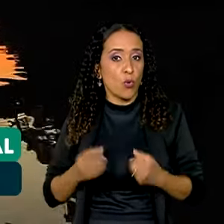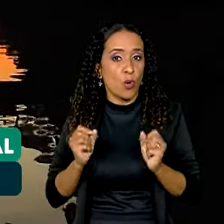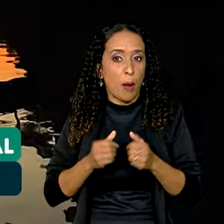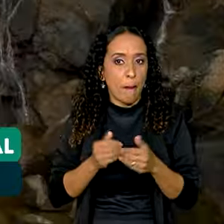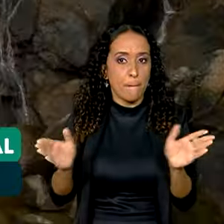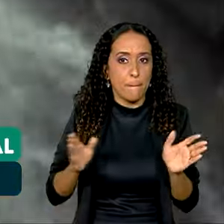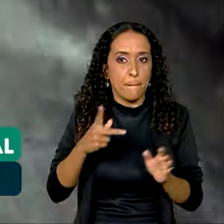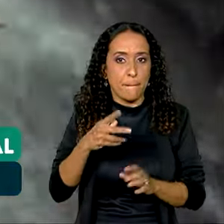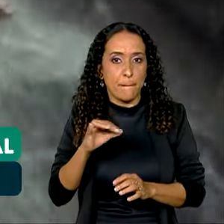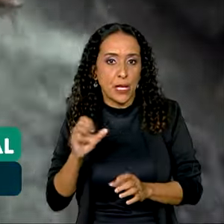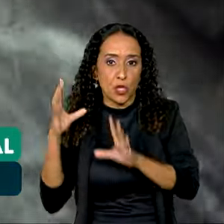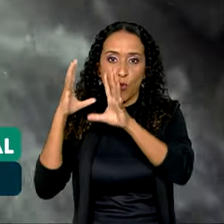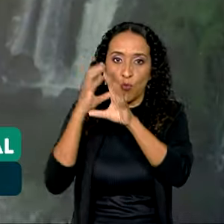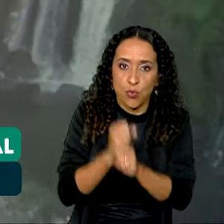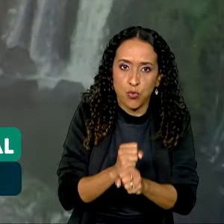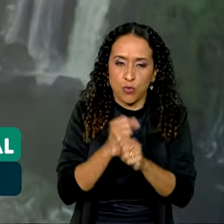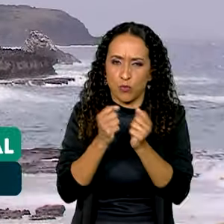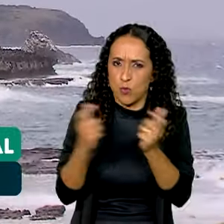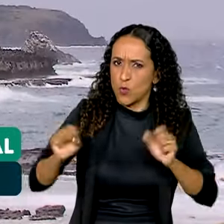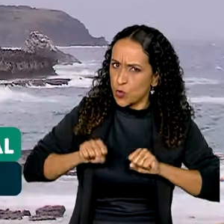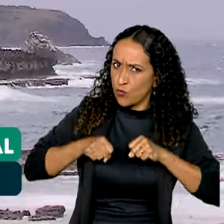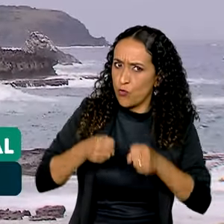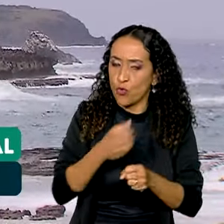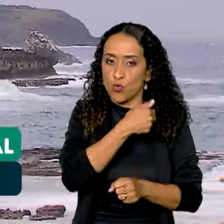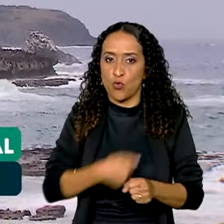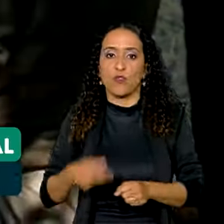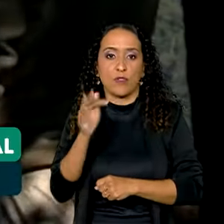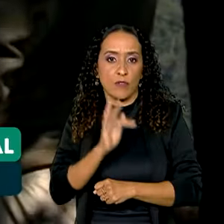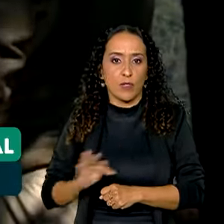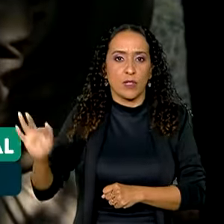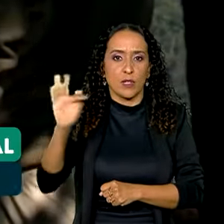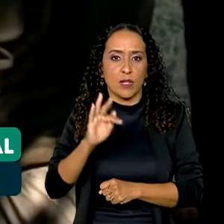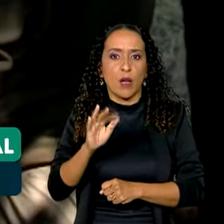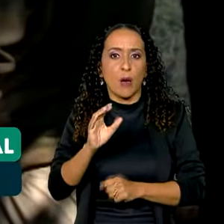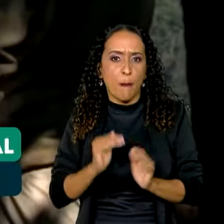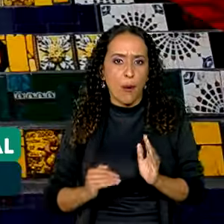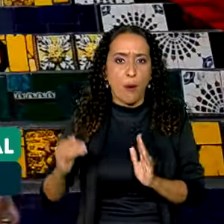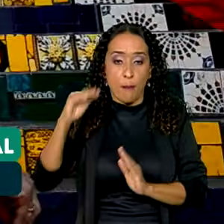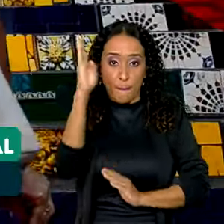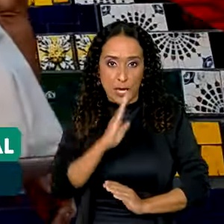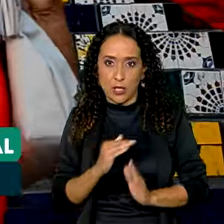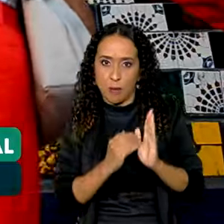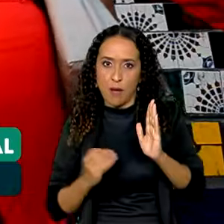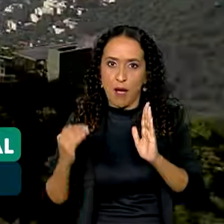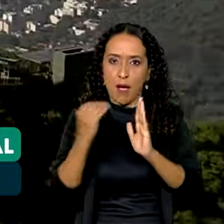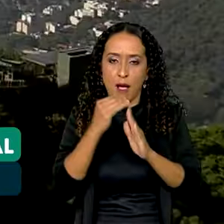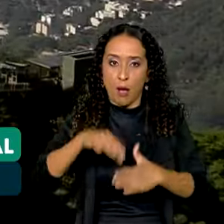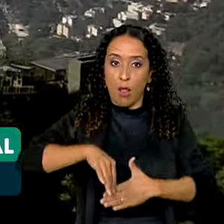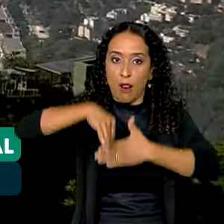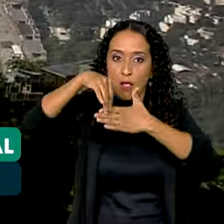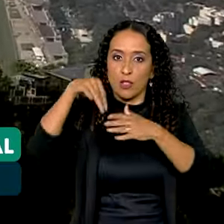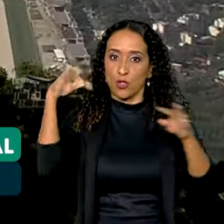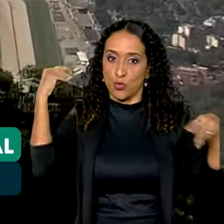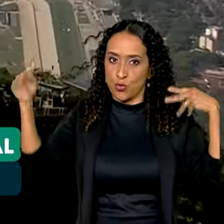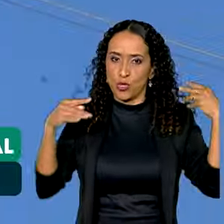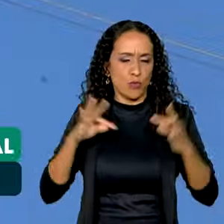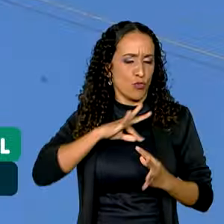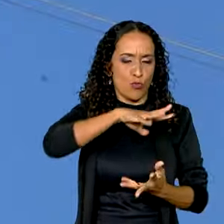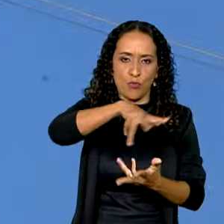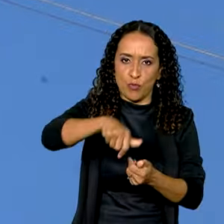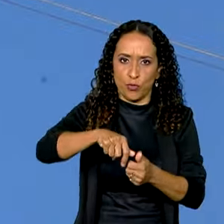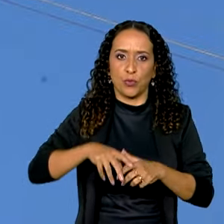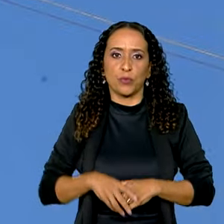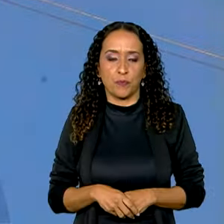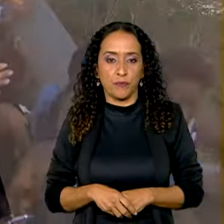do PAT se soma a um grande esforço do governo federal para posicionar o Brasil entre os líderes do turismo em todo